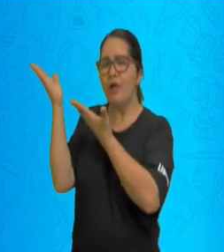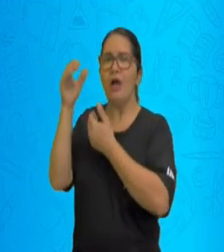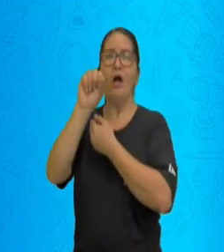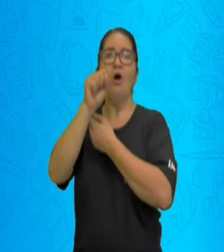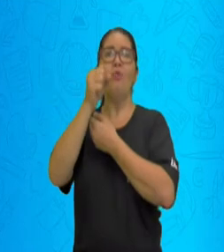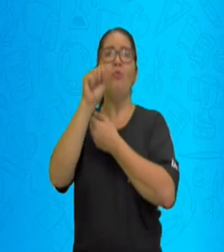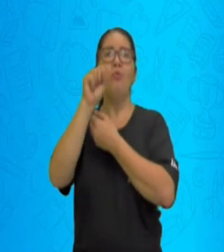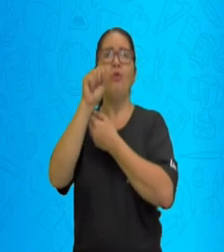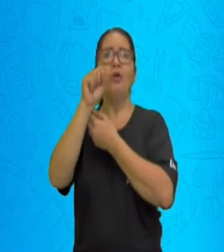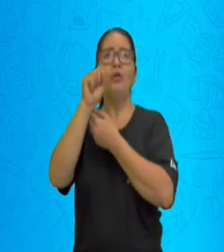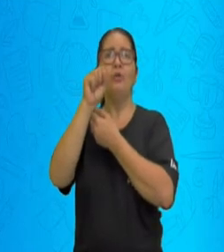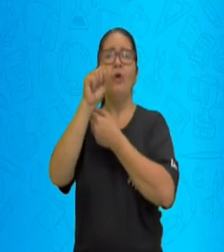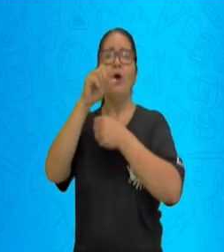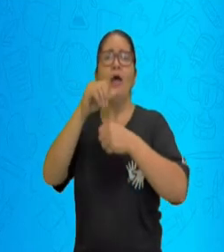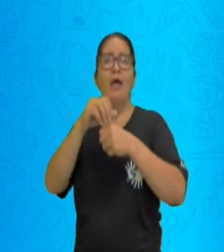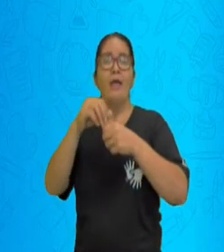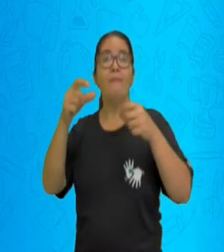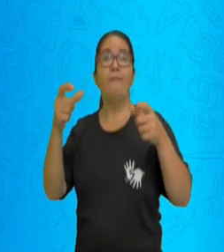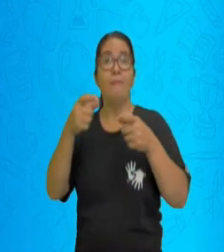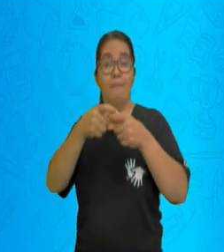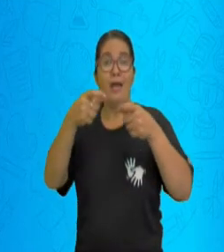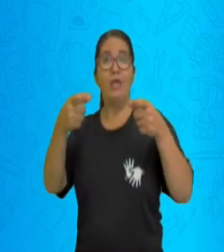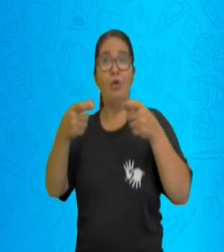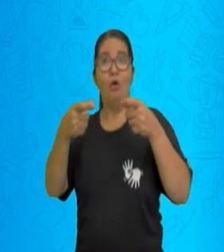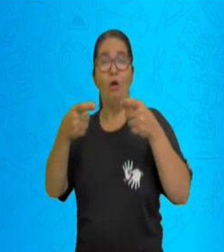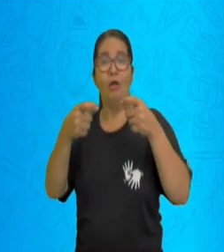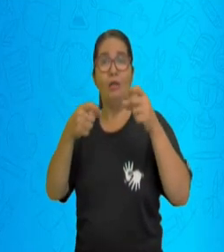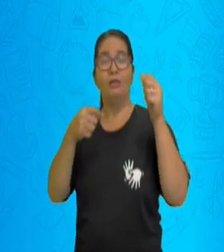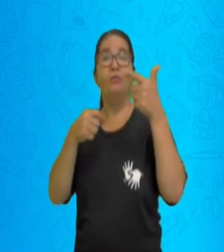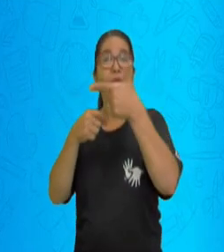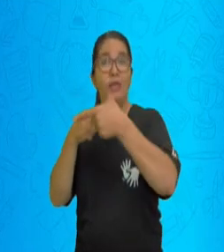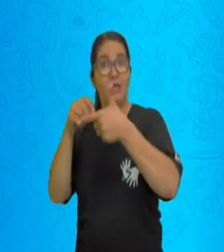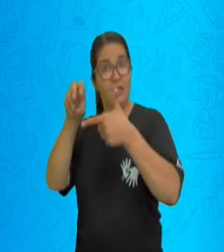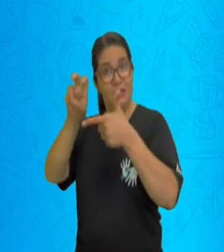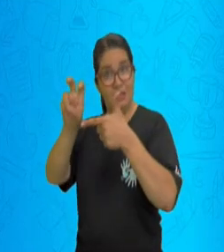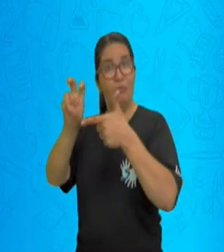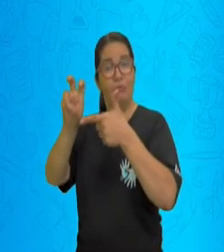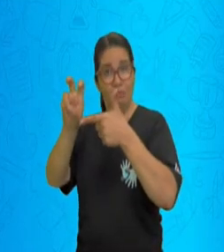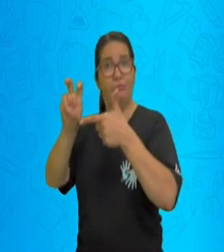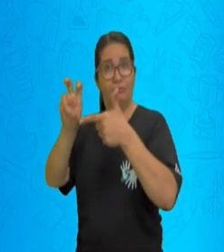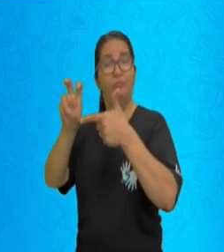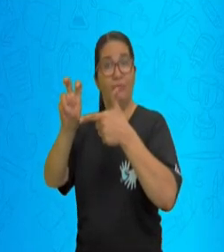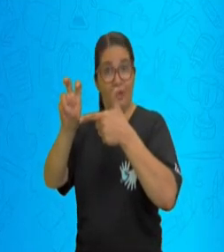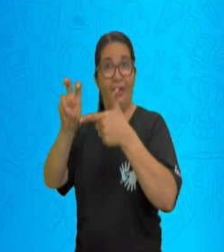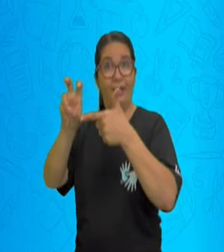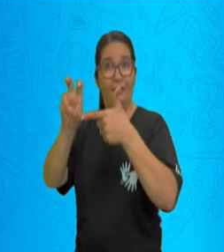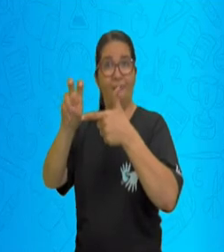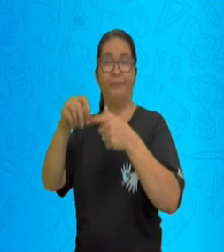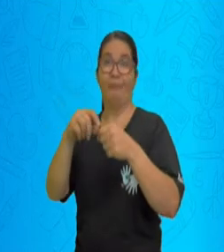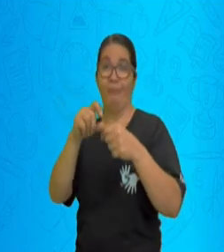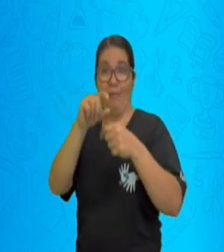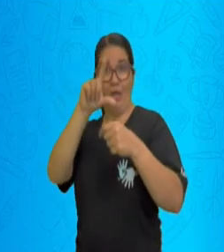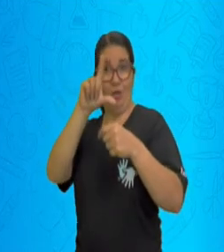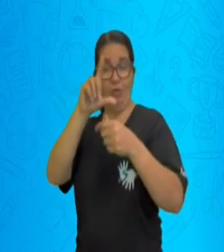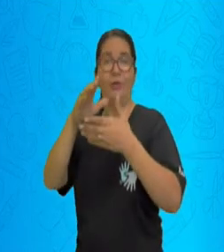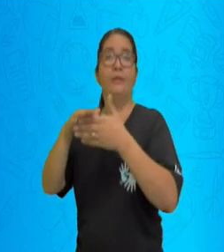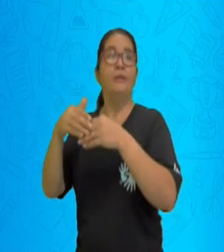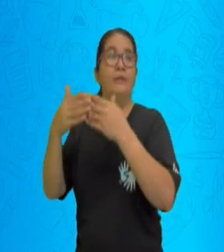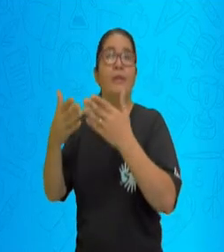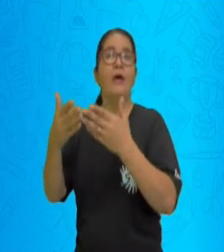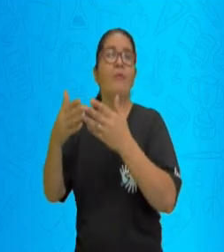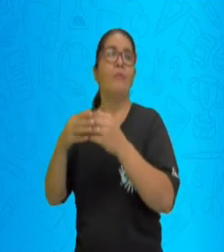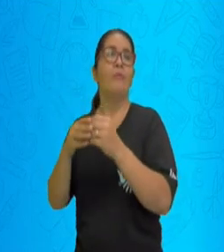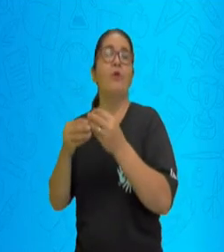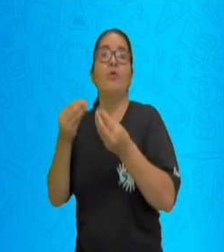8 também é diferente de 5. Podemos dizer que 13, além de ser